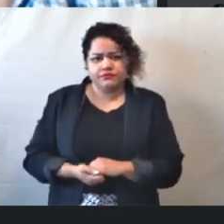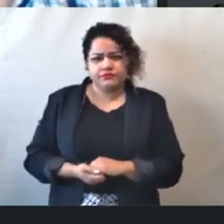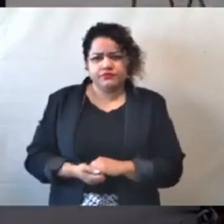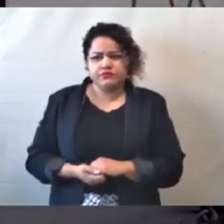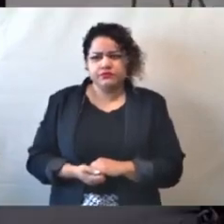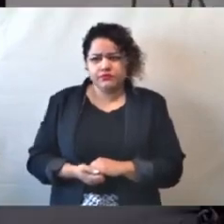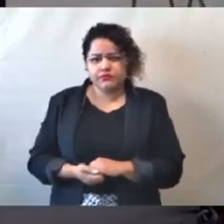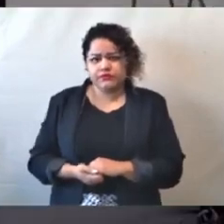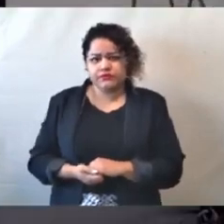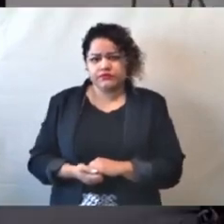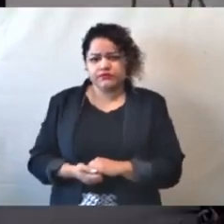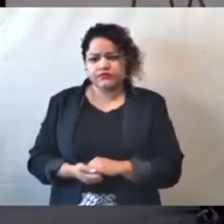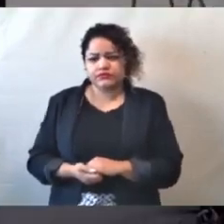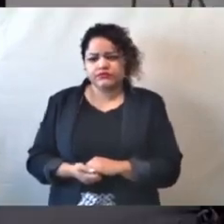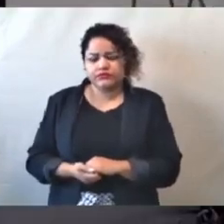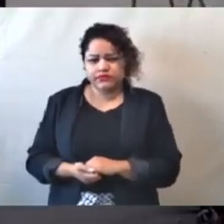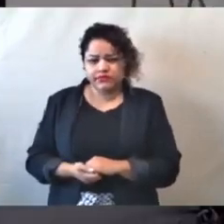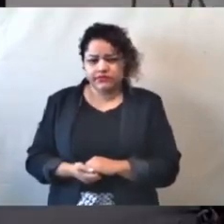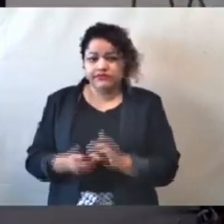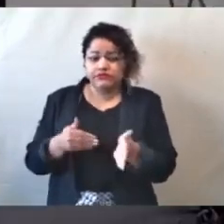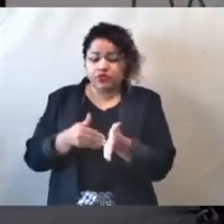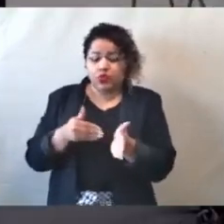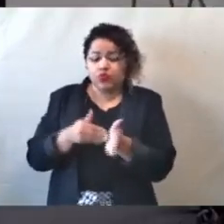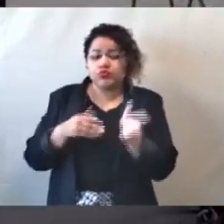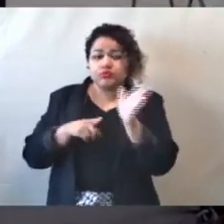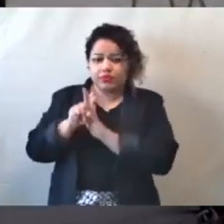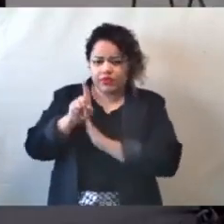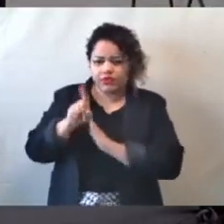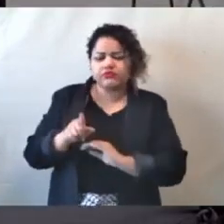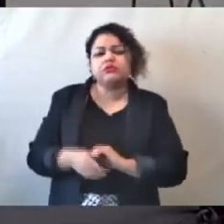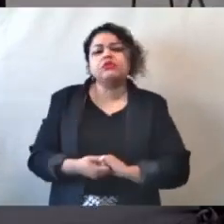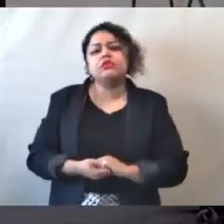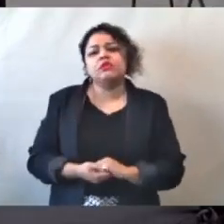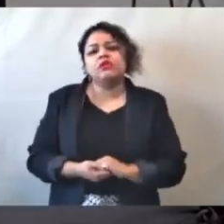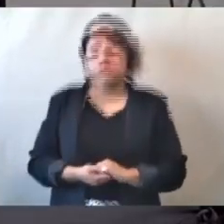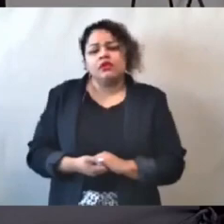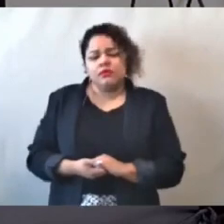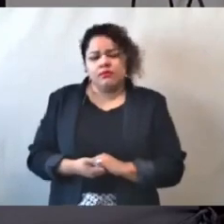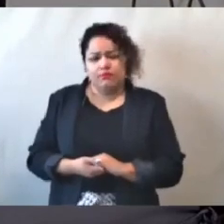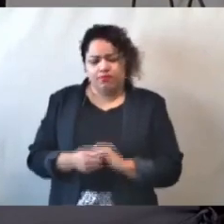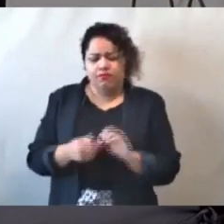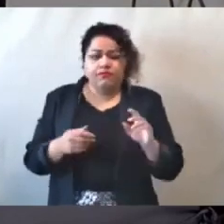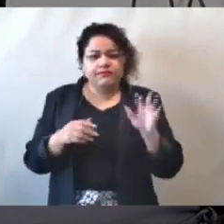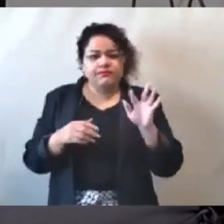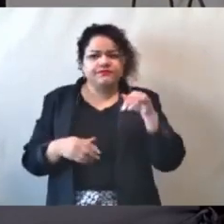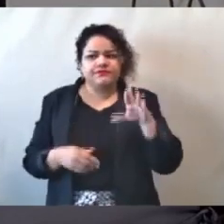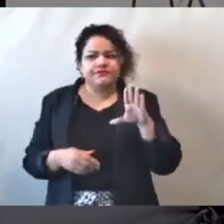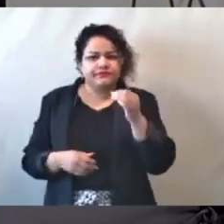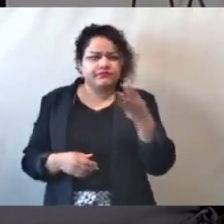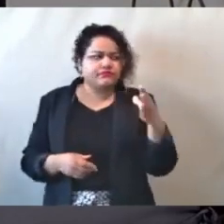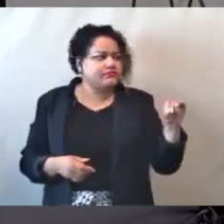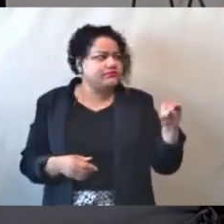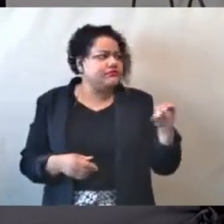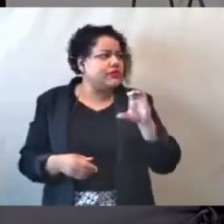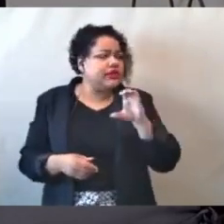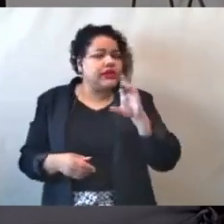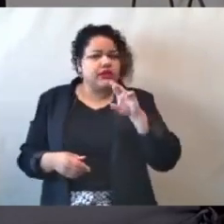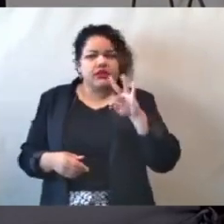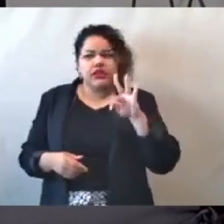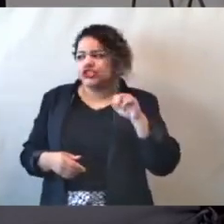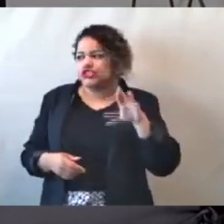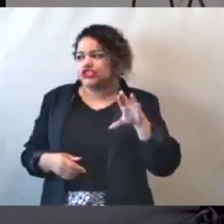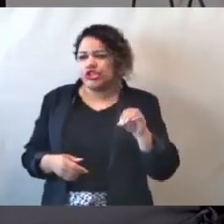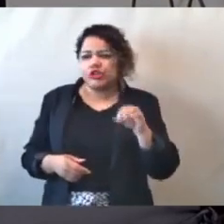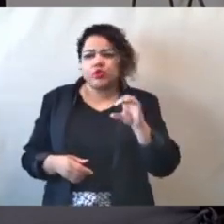Me permite a última pergunta, presidente. Perfeito. A Fundação Cristiano Ottoni recomendou que todo o processo de monitoramento de coleta e análise dos